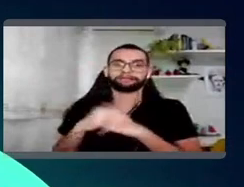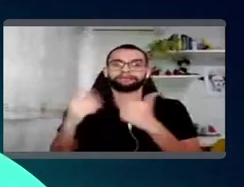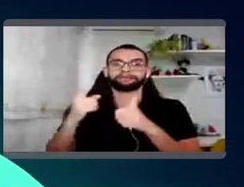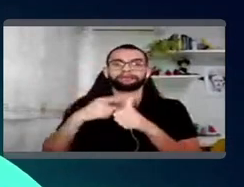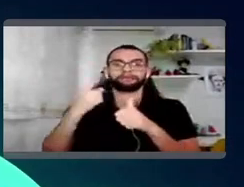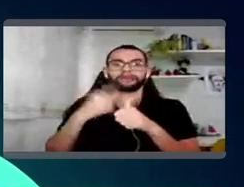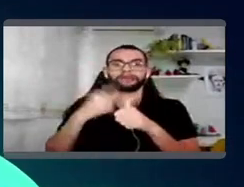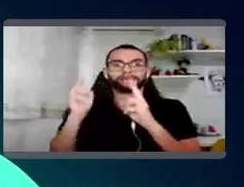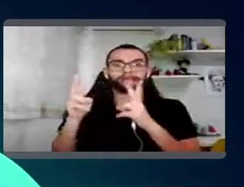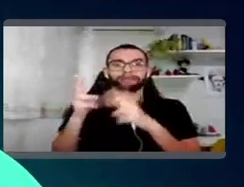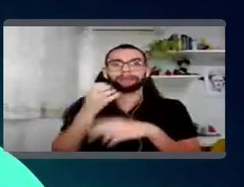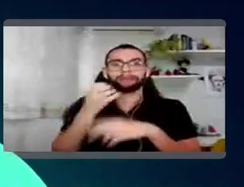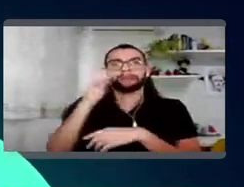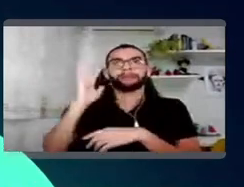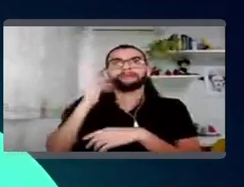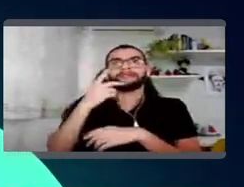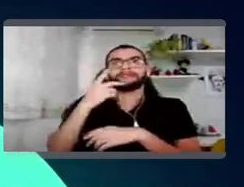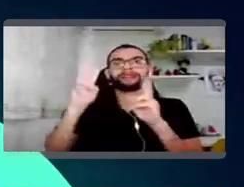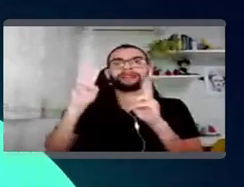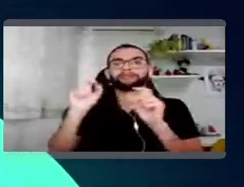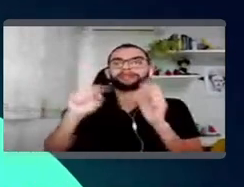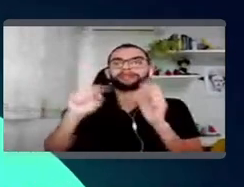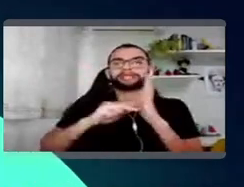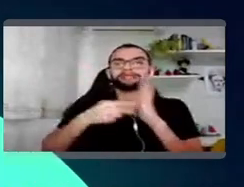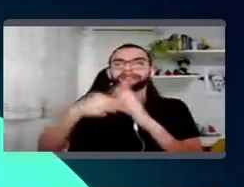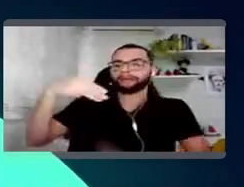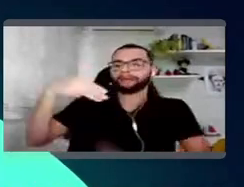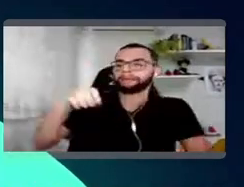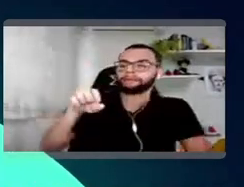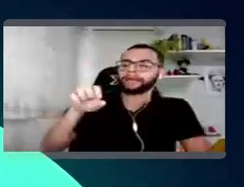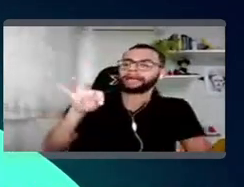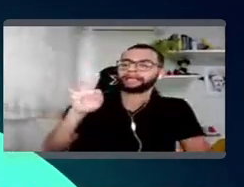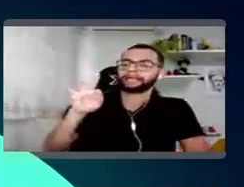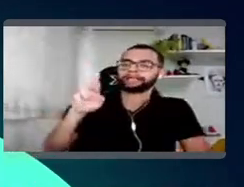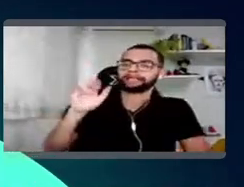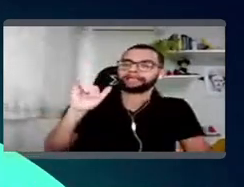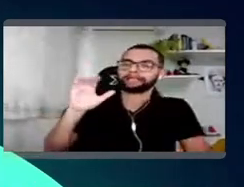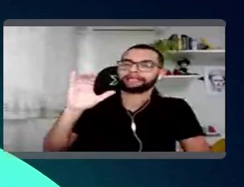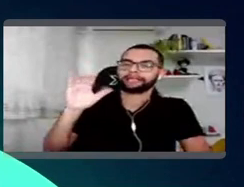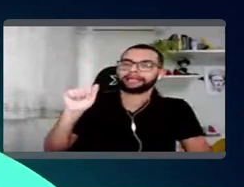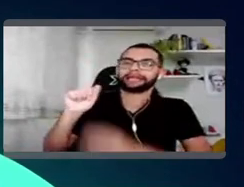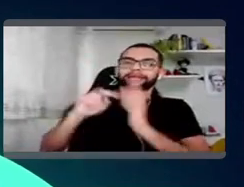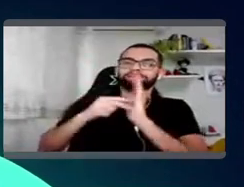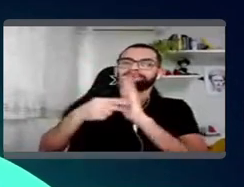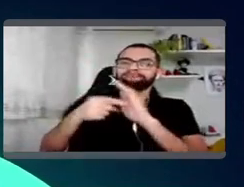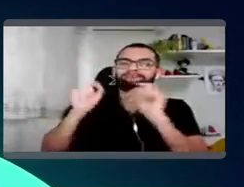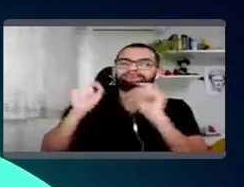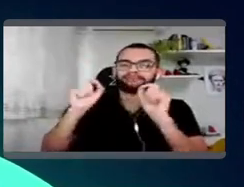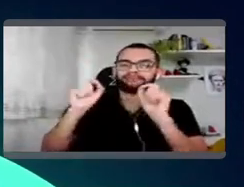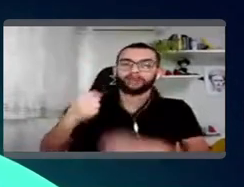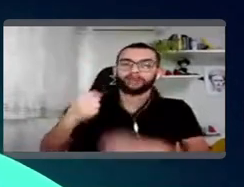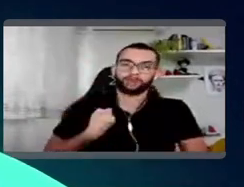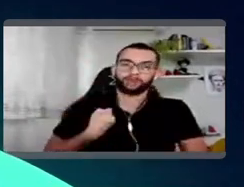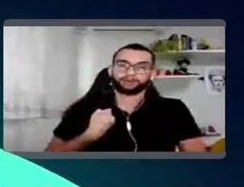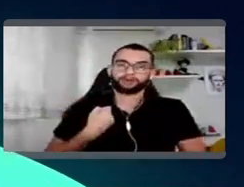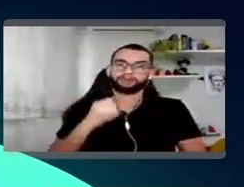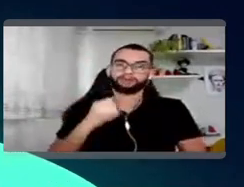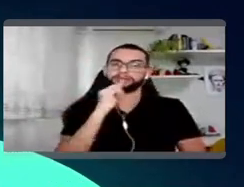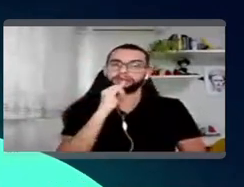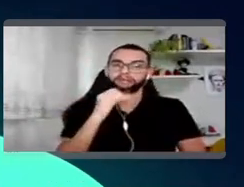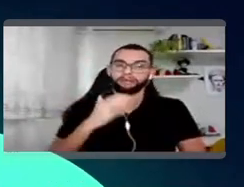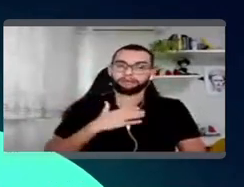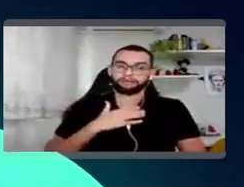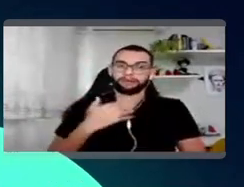é sempre bom a gente falar o que é uma métrica. A métrica, ela nada mais é do que um número, tá? Então, se eu virar para você e falar aqui, a minha métrica é 12.